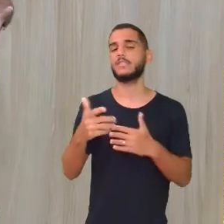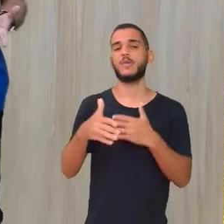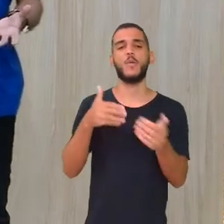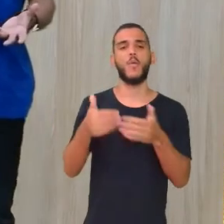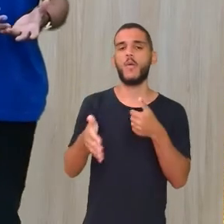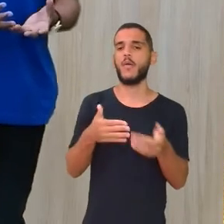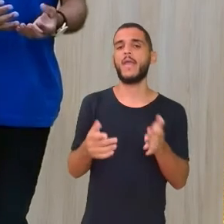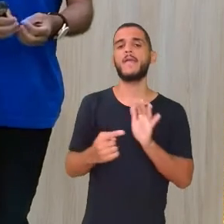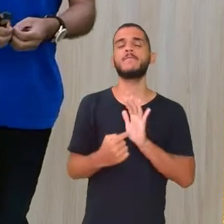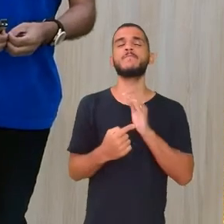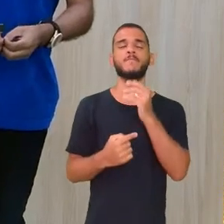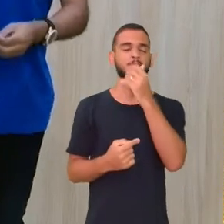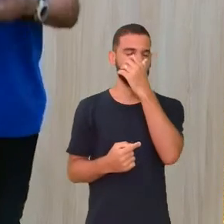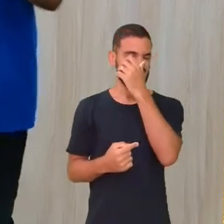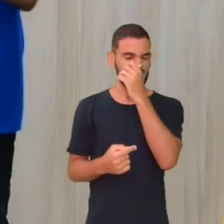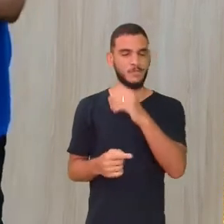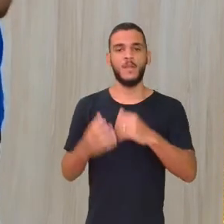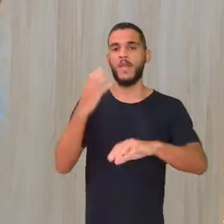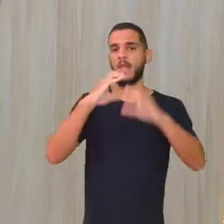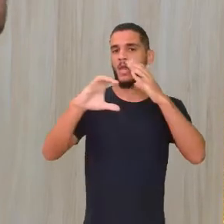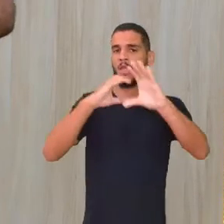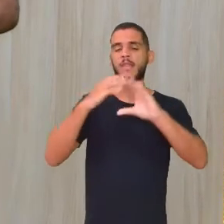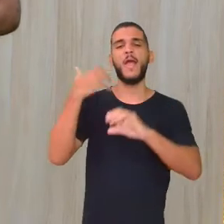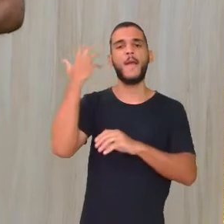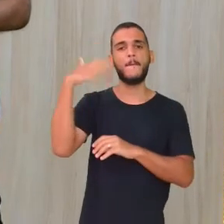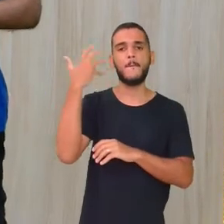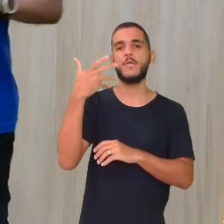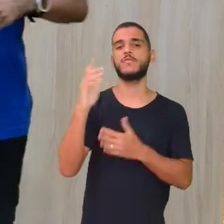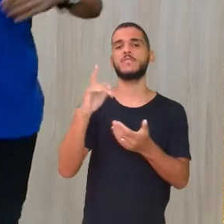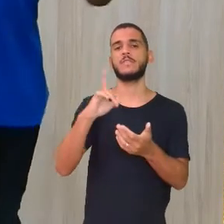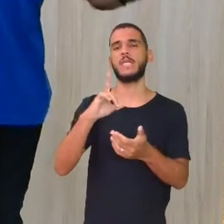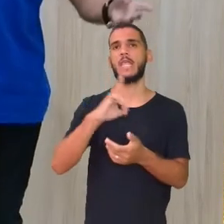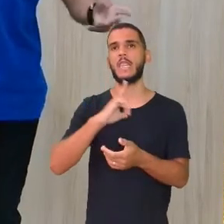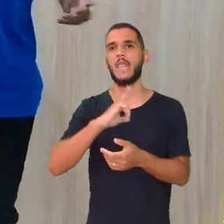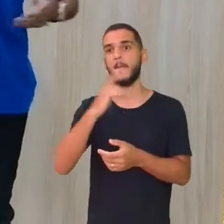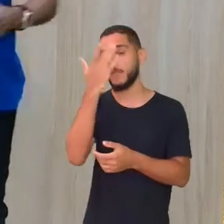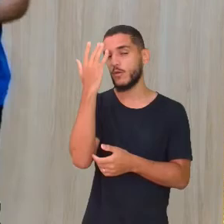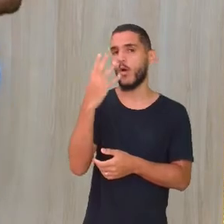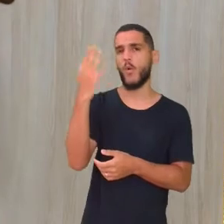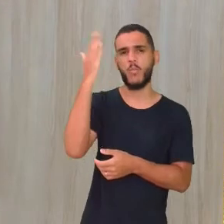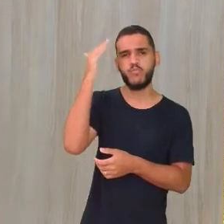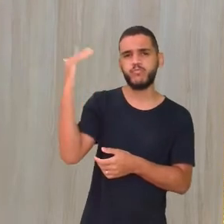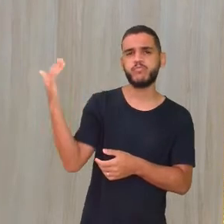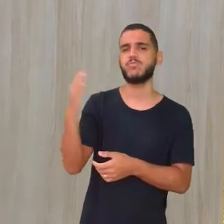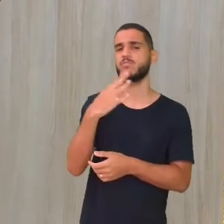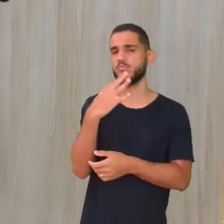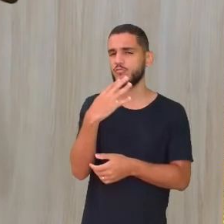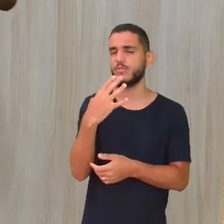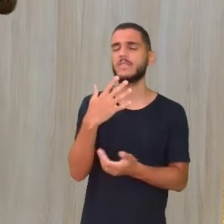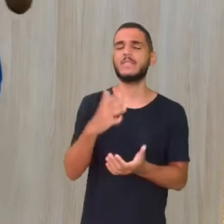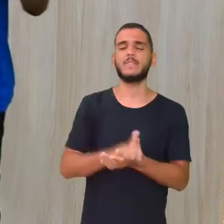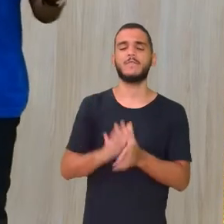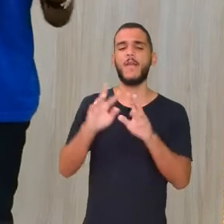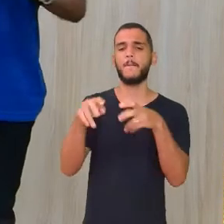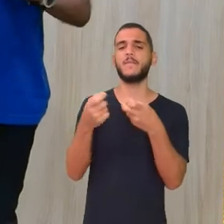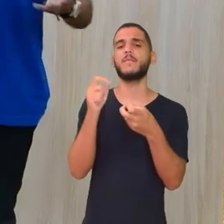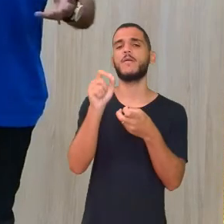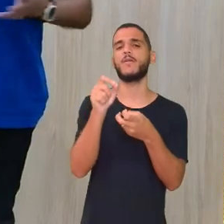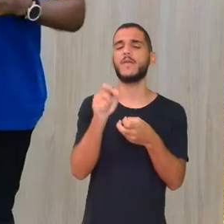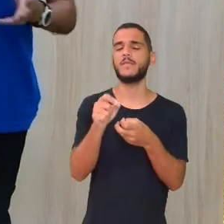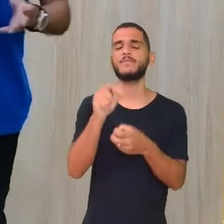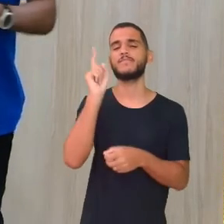Pessoas For cantar Aquela música Específica Que vai ser Mais estourada Você vai perceber Que vai